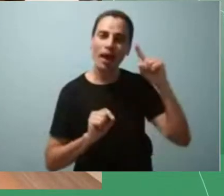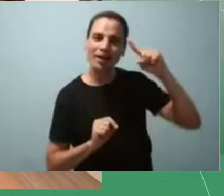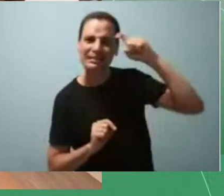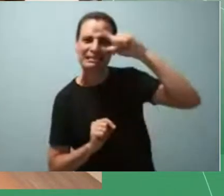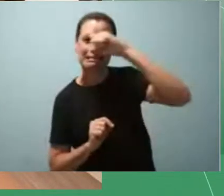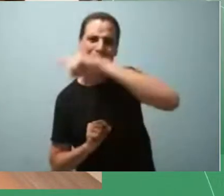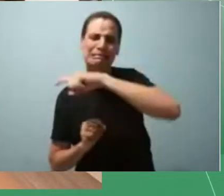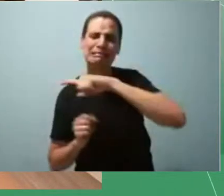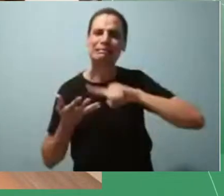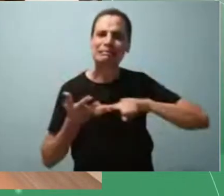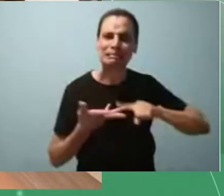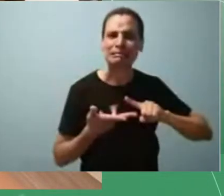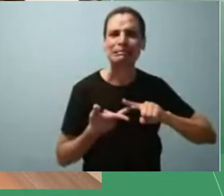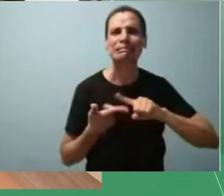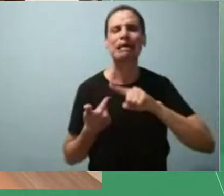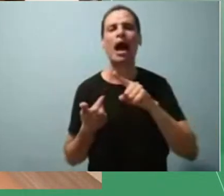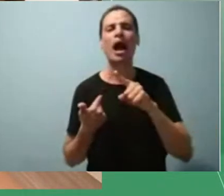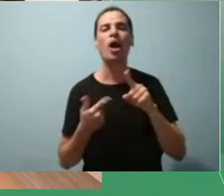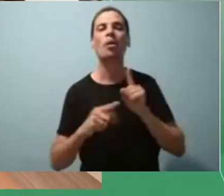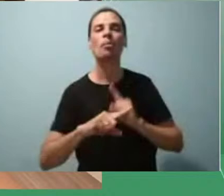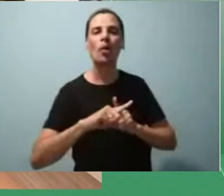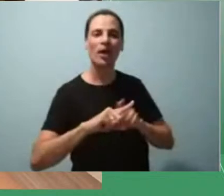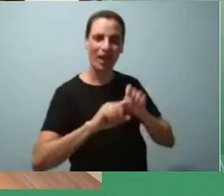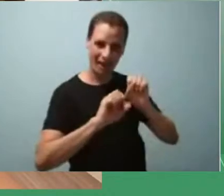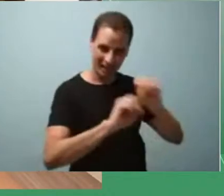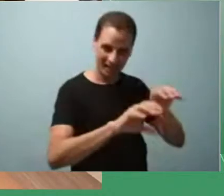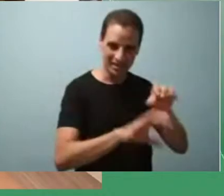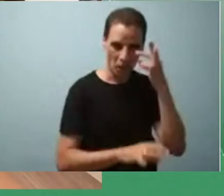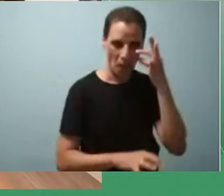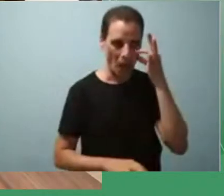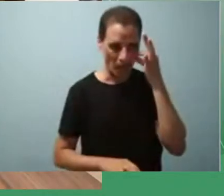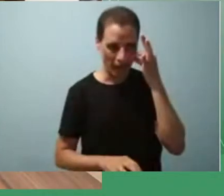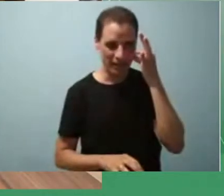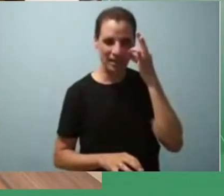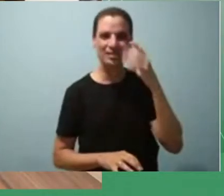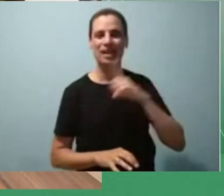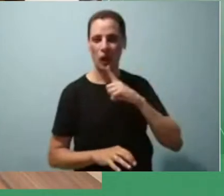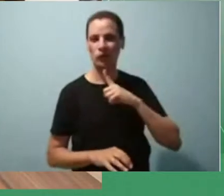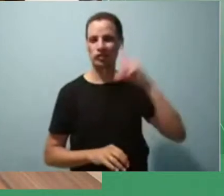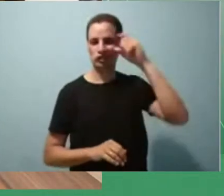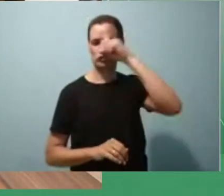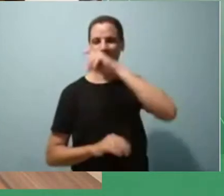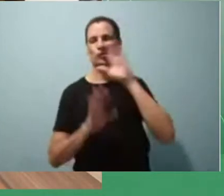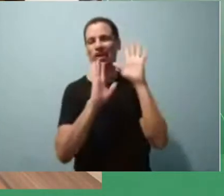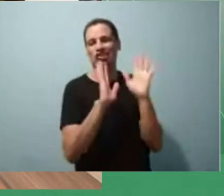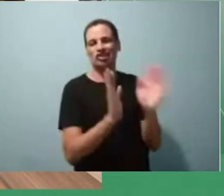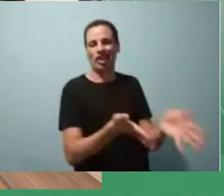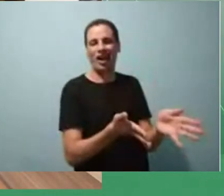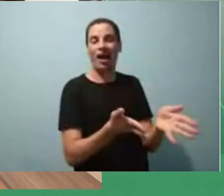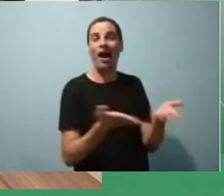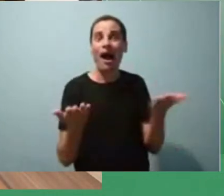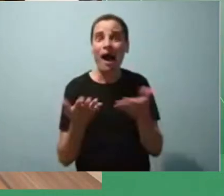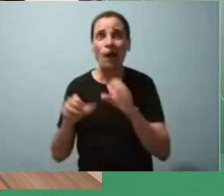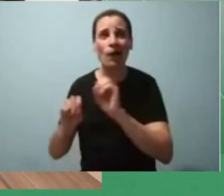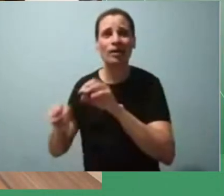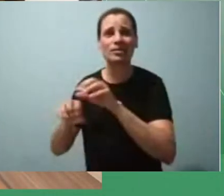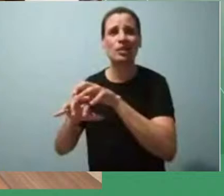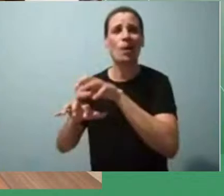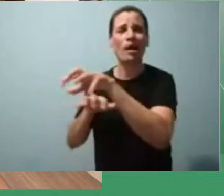que no ensino presencial ainda tínhamos dificuldades, né? Em relação